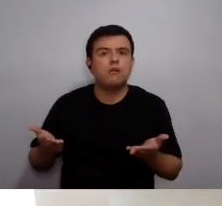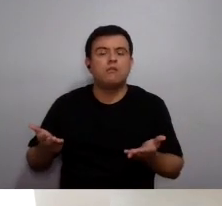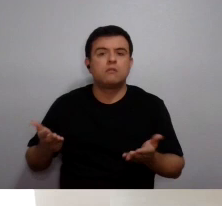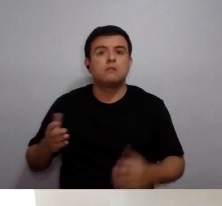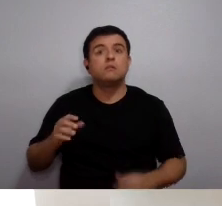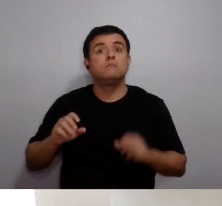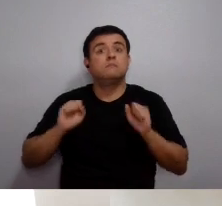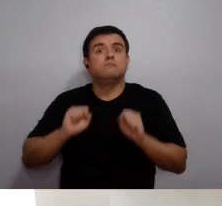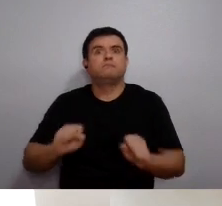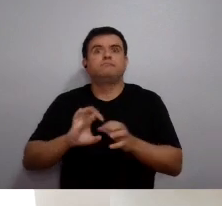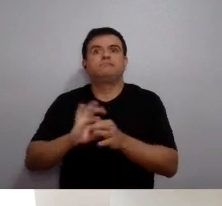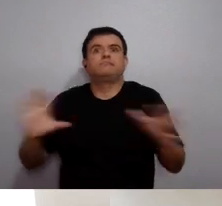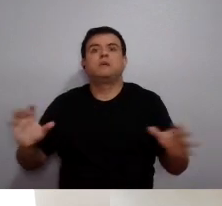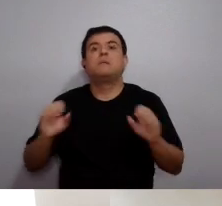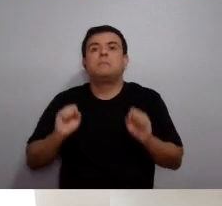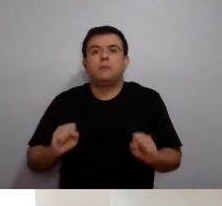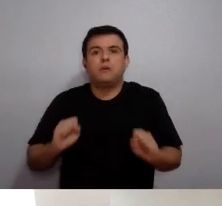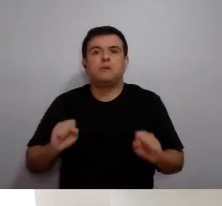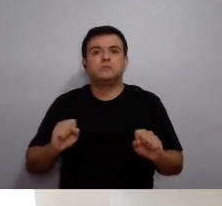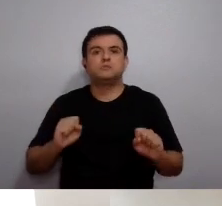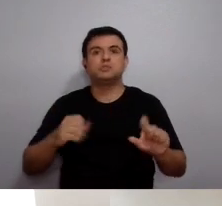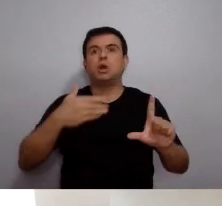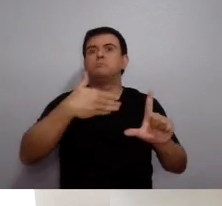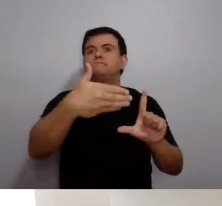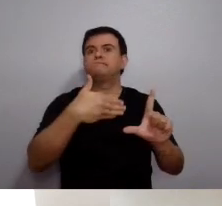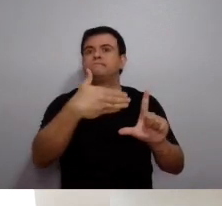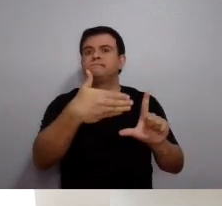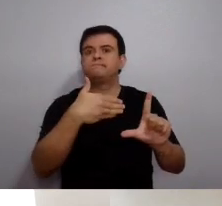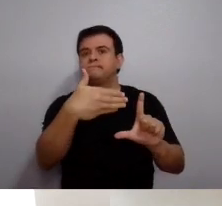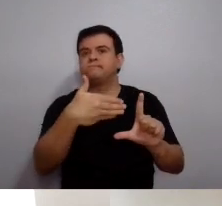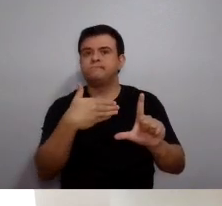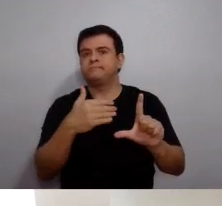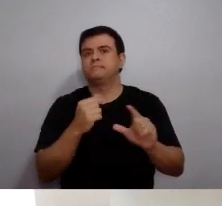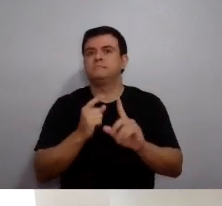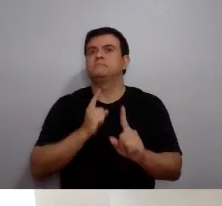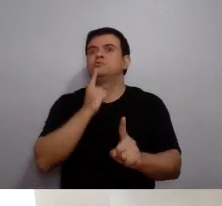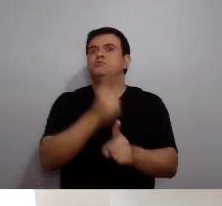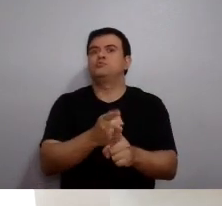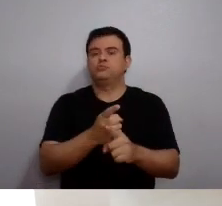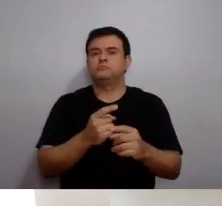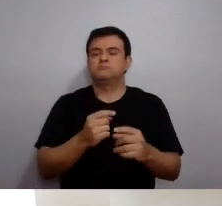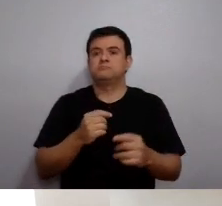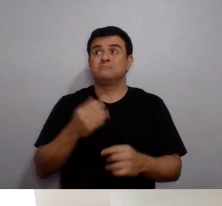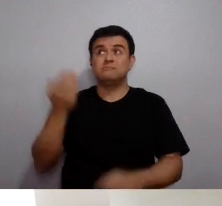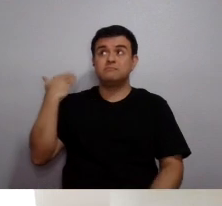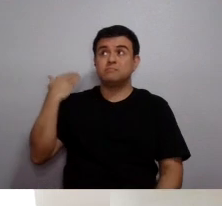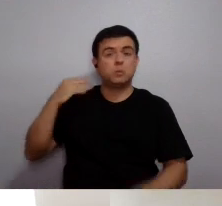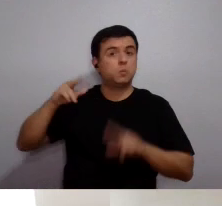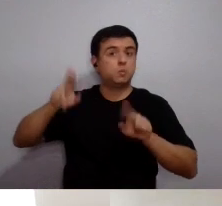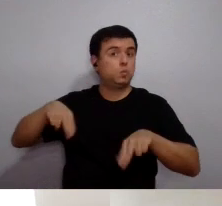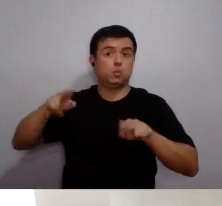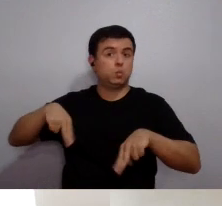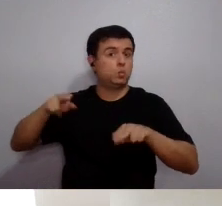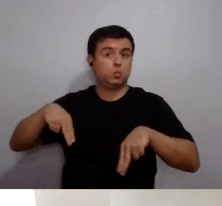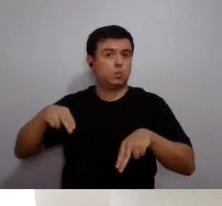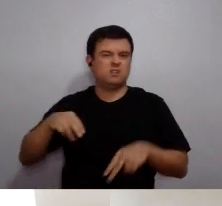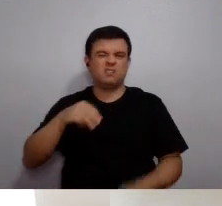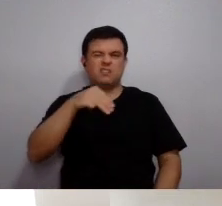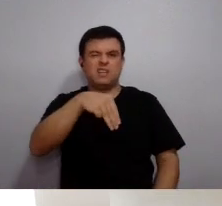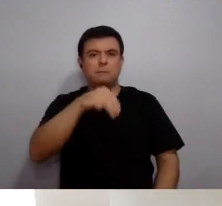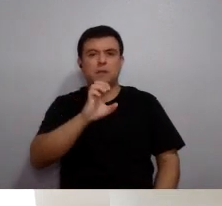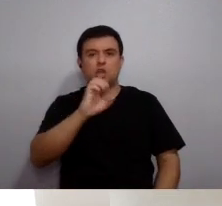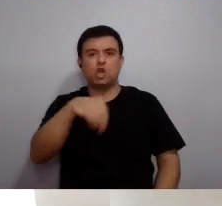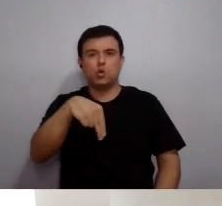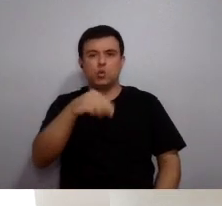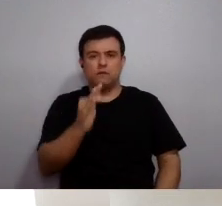apresentando, vão ter à disposição salas até de webconferência no nosso espaço MCONF, uma coisa que acho que